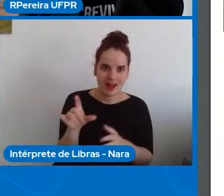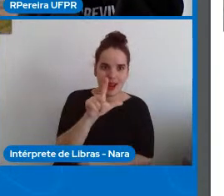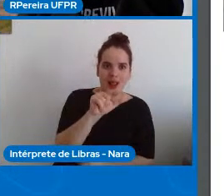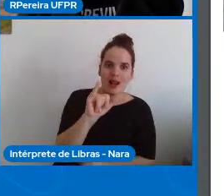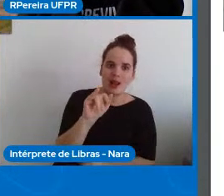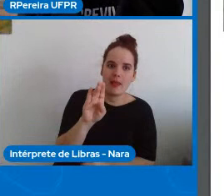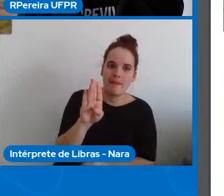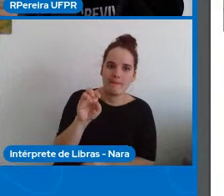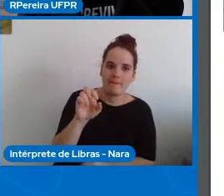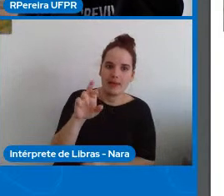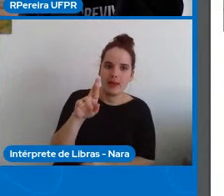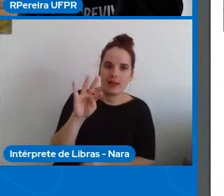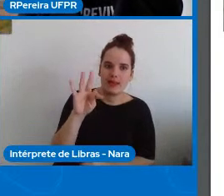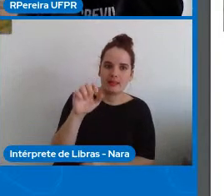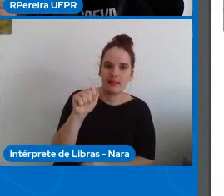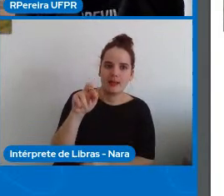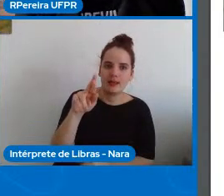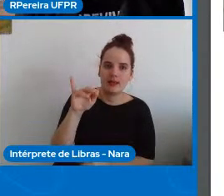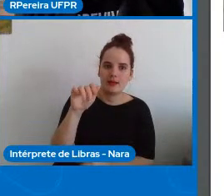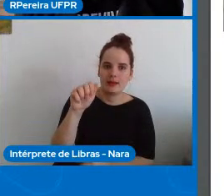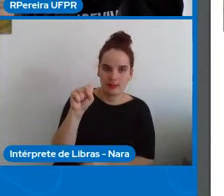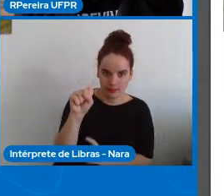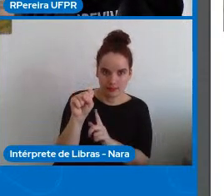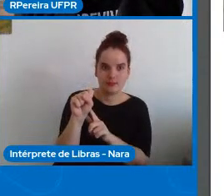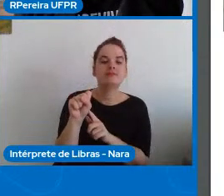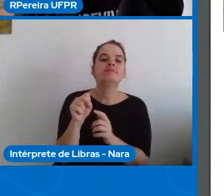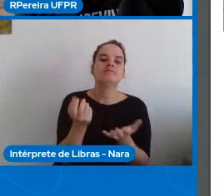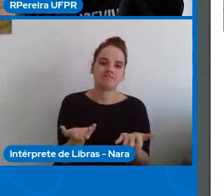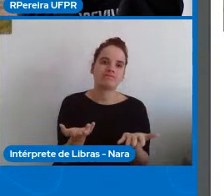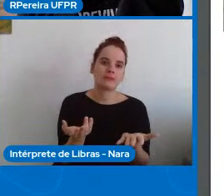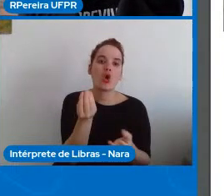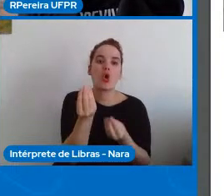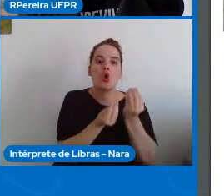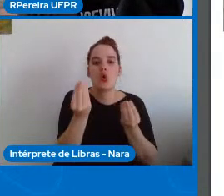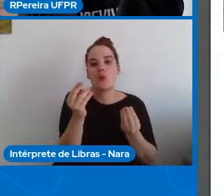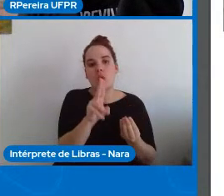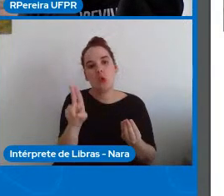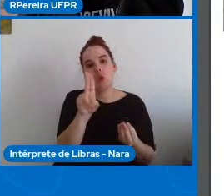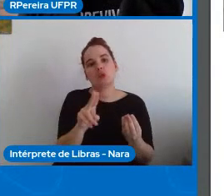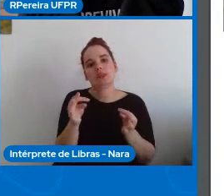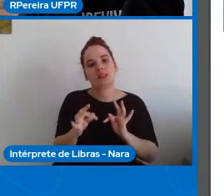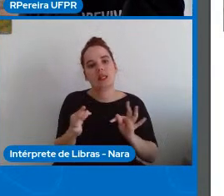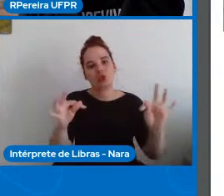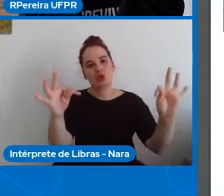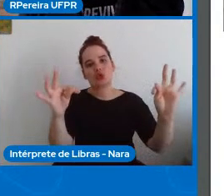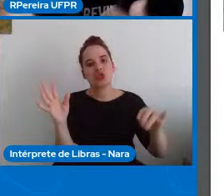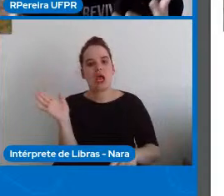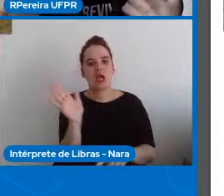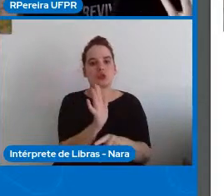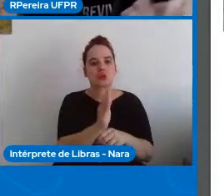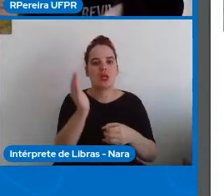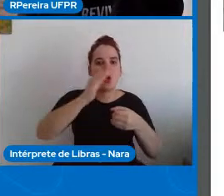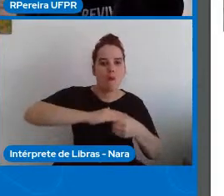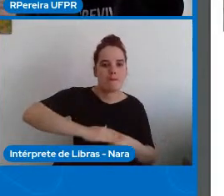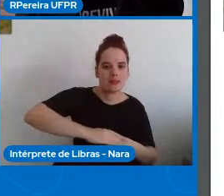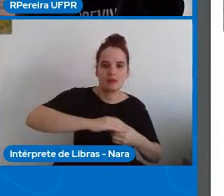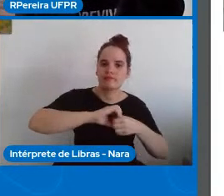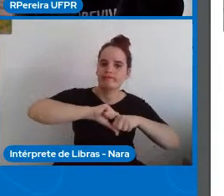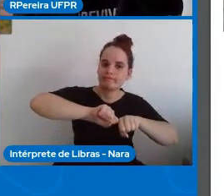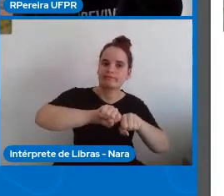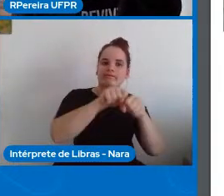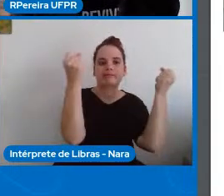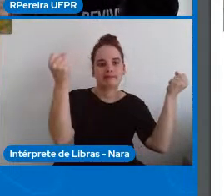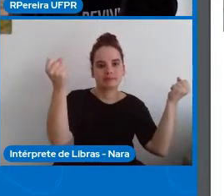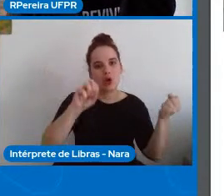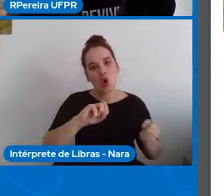elas podem ser utilizadas para perpetuar opressão ou para construir outras